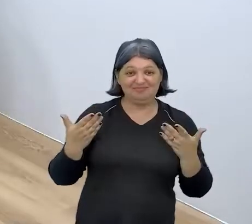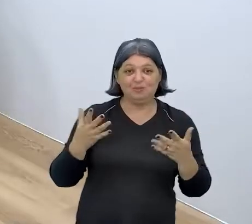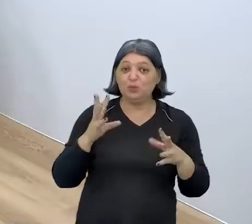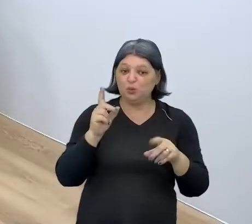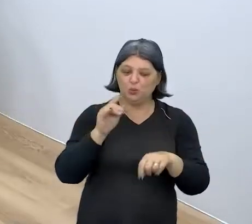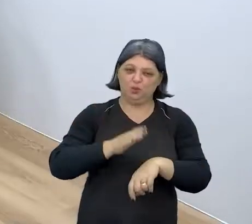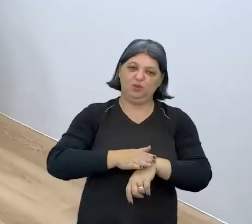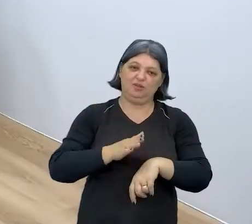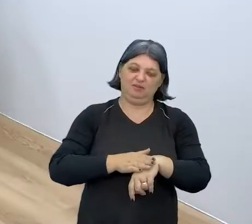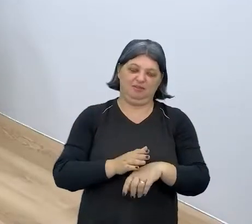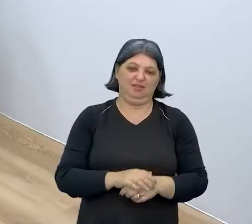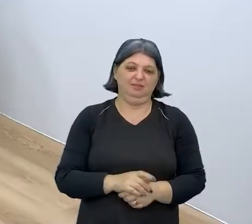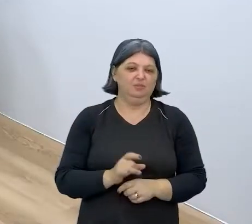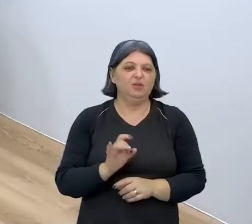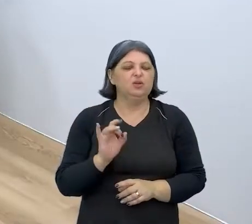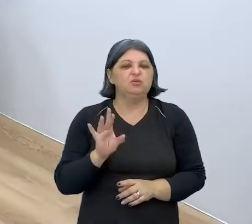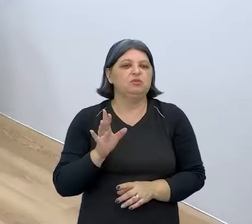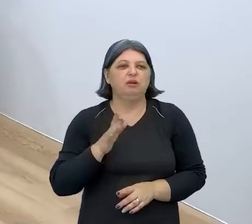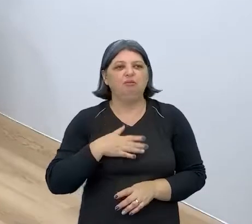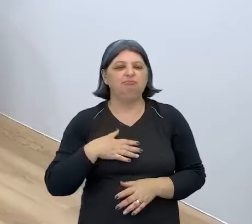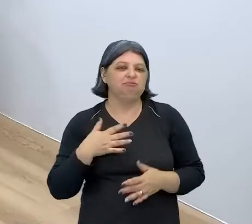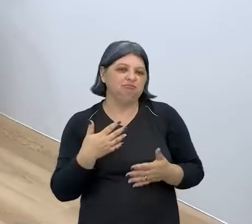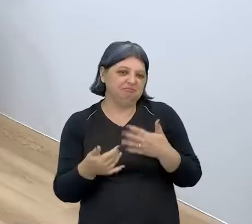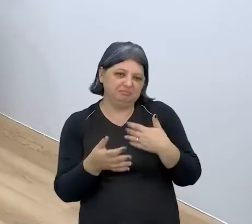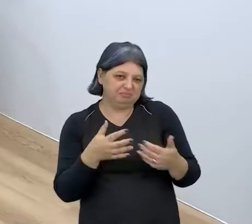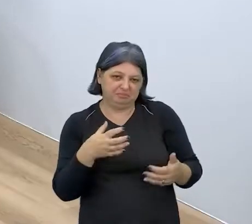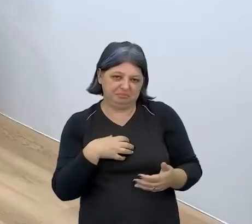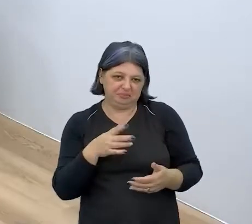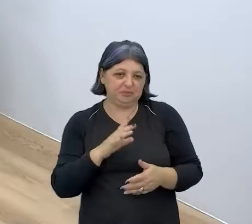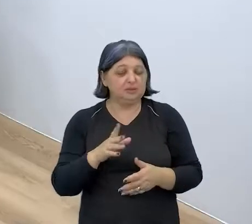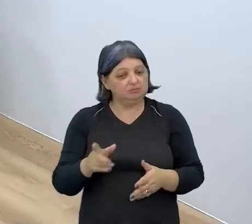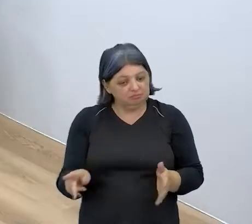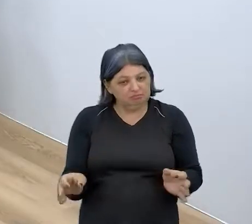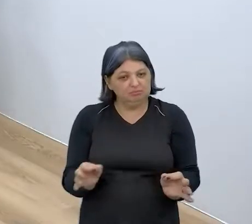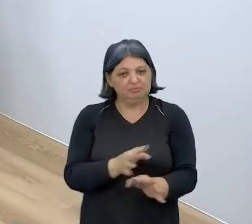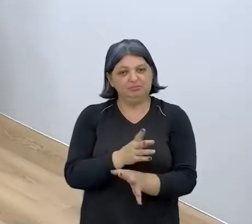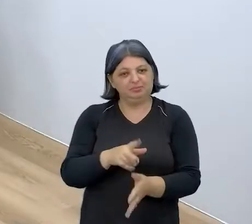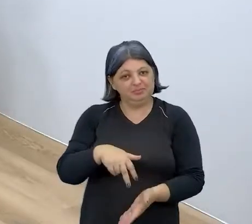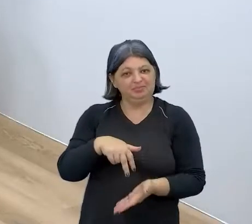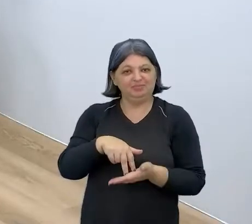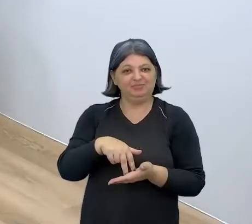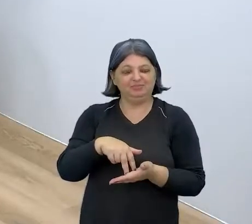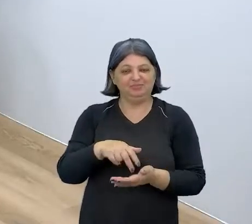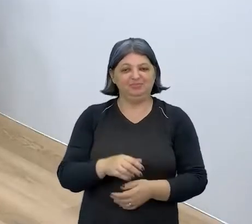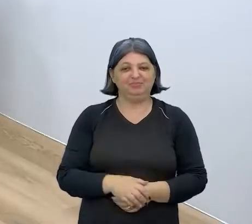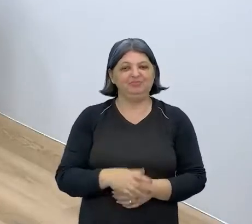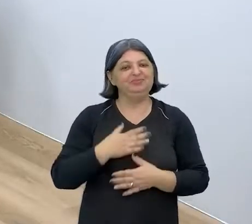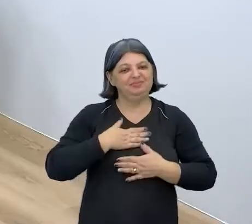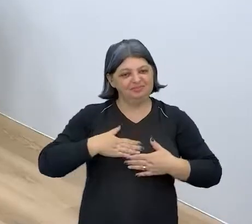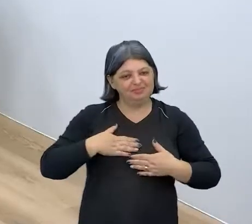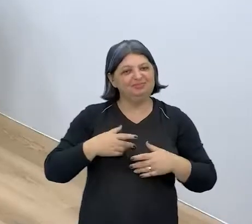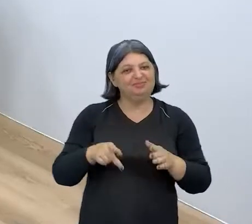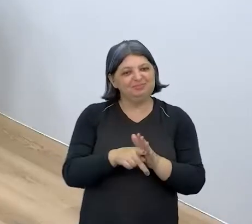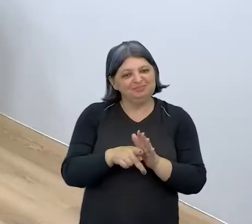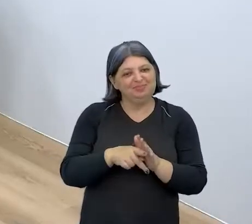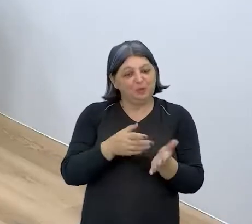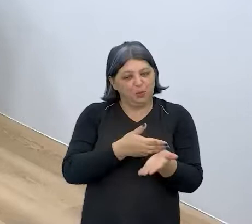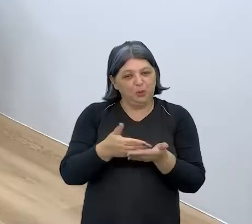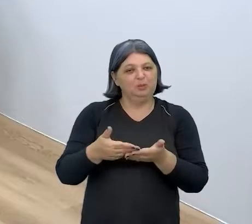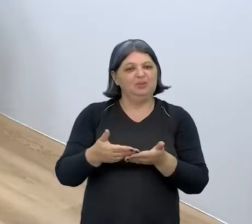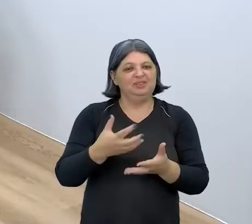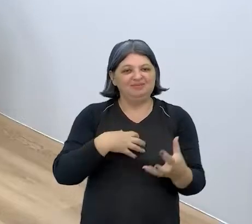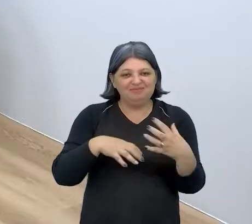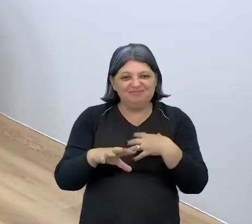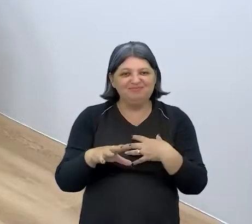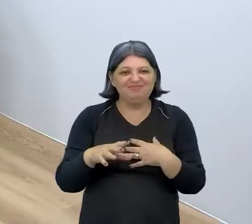faz, né? Não é uma simpatia gratuita, né? É uma disposição para aquilo que você faz, né? E a educação, ela passa pelo afeto. Ah, não tem como